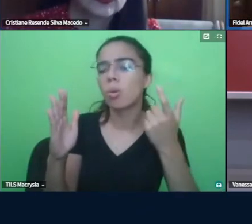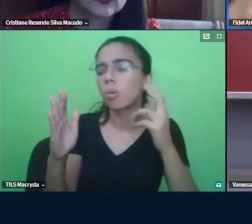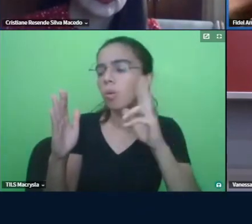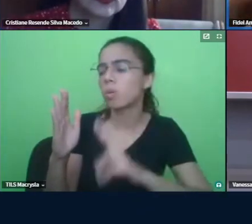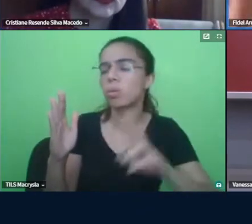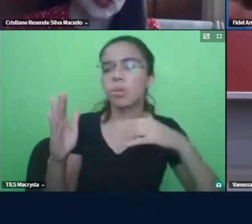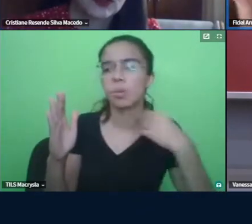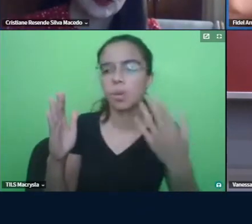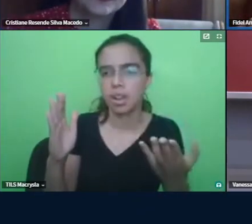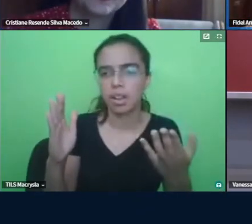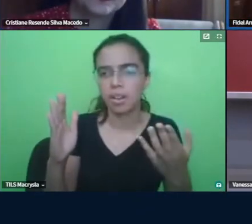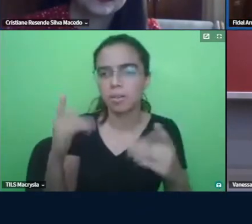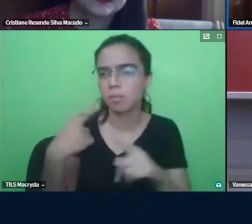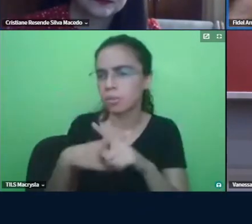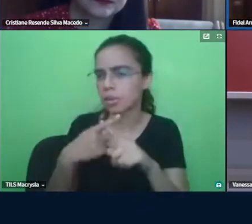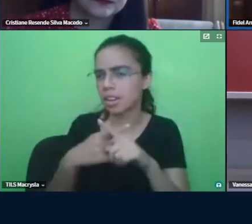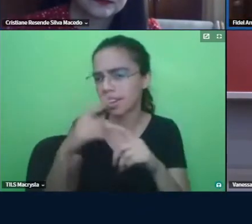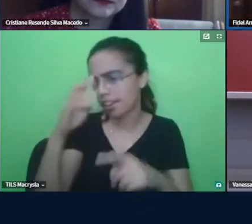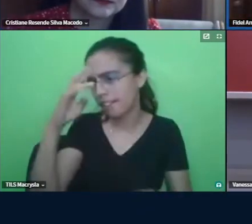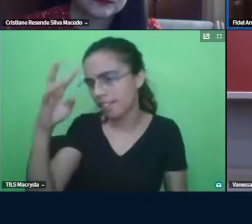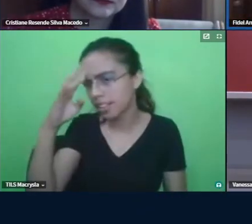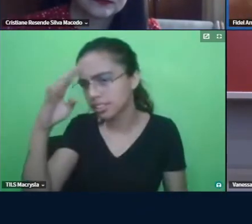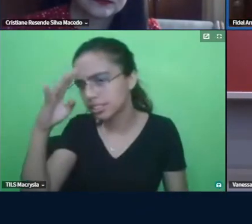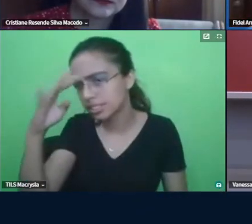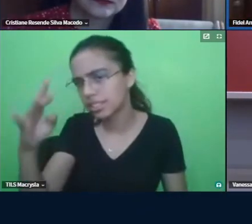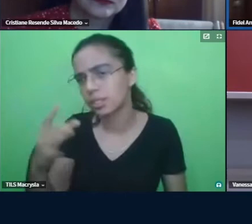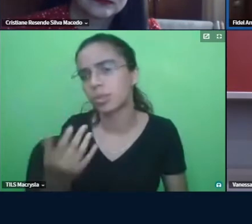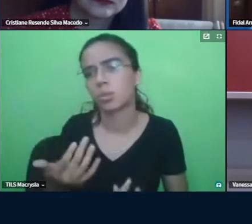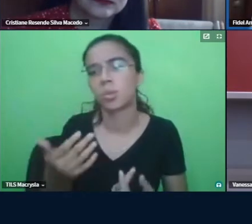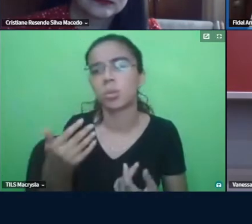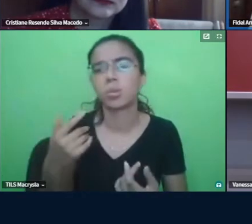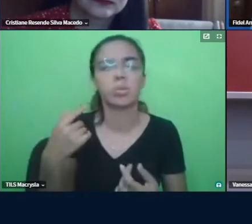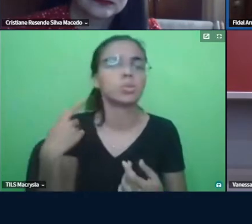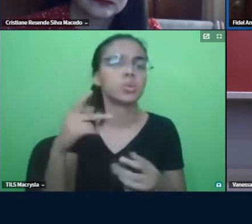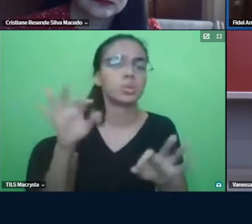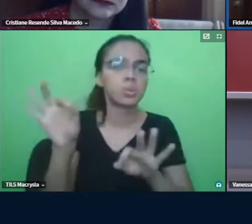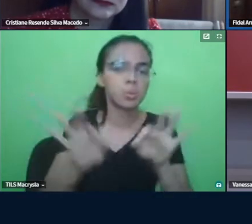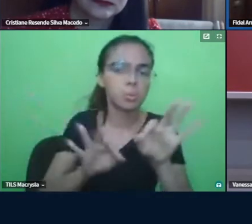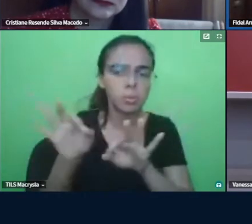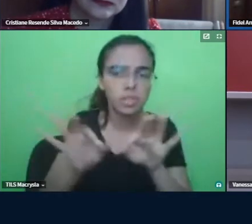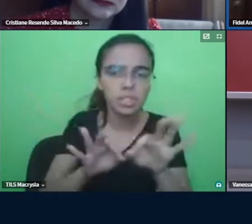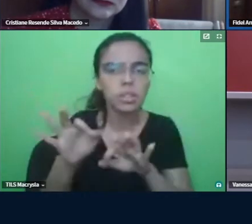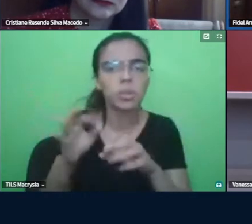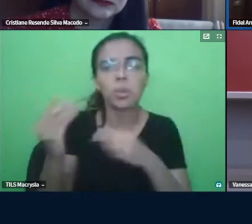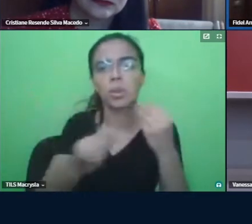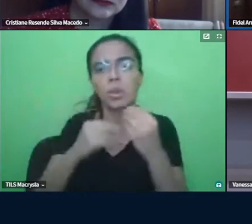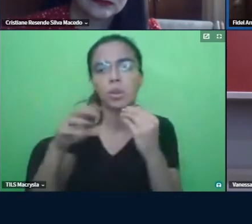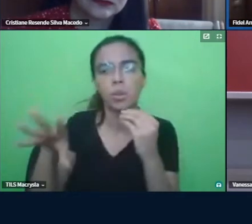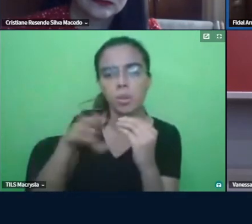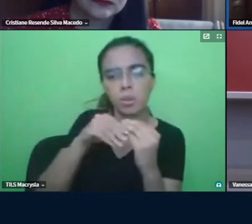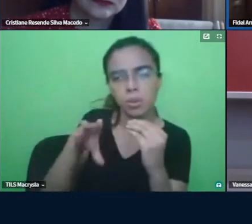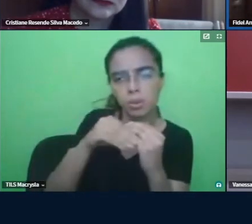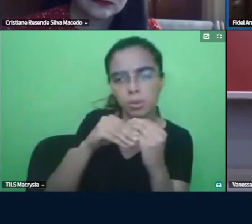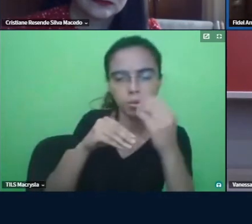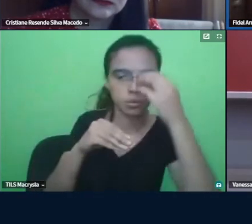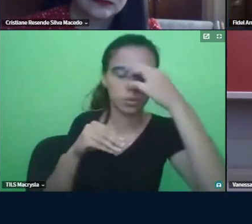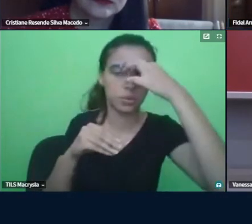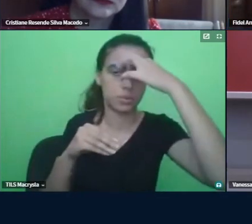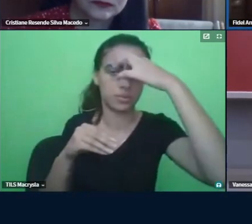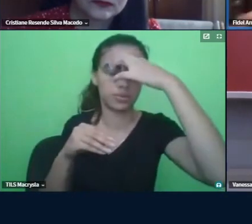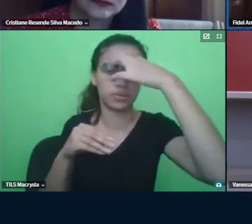quando é que você fez esse planejamento baseado na reflexão como é que foi essa implementação e a que reflexão você chegou